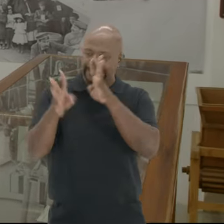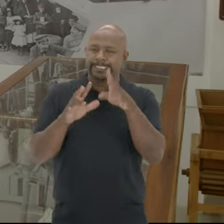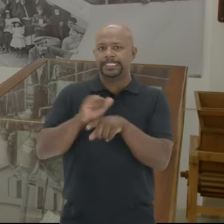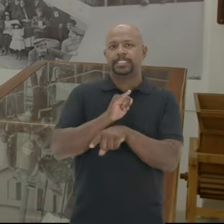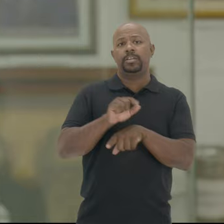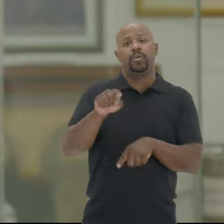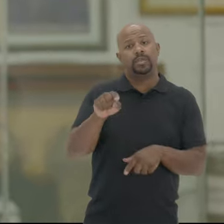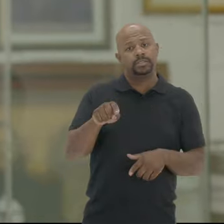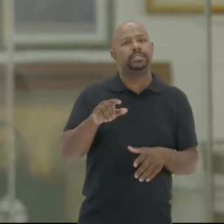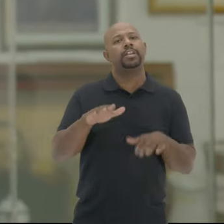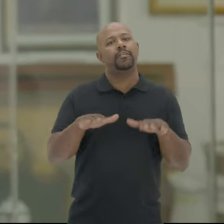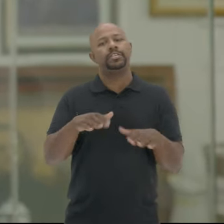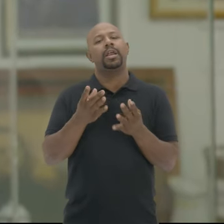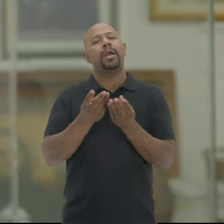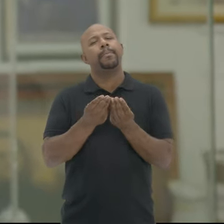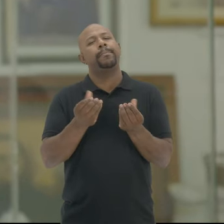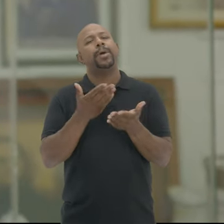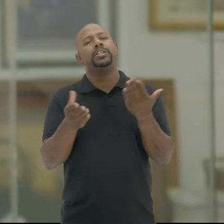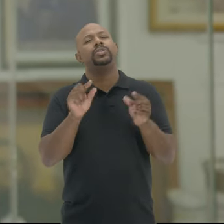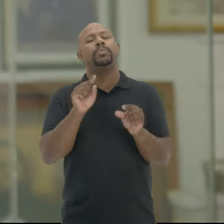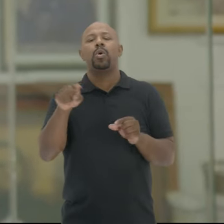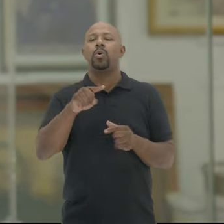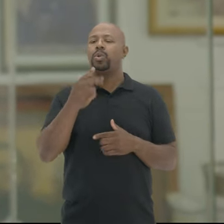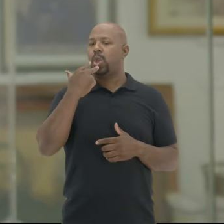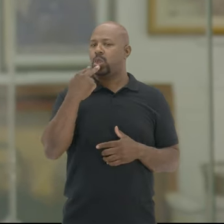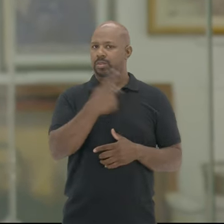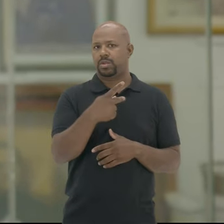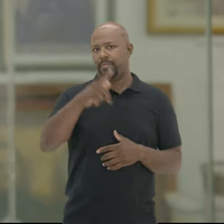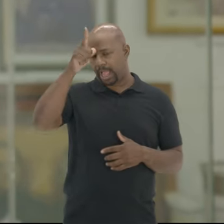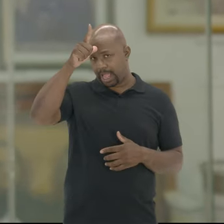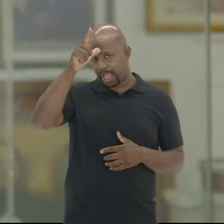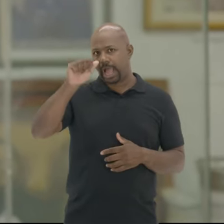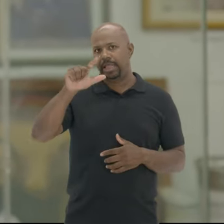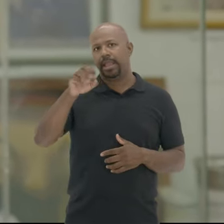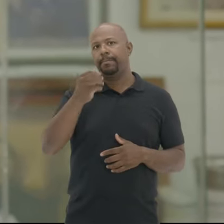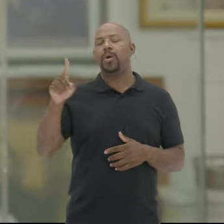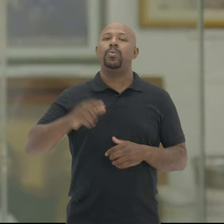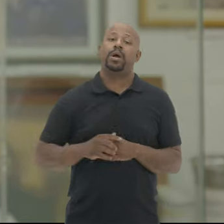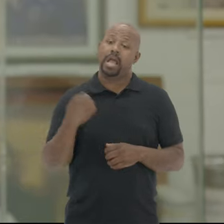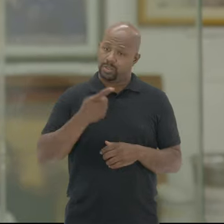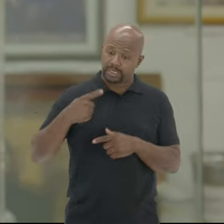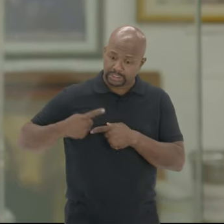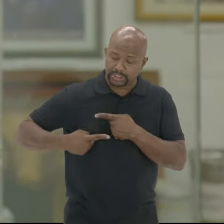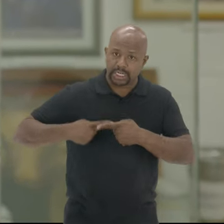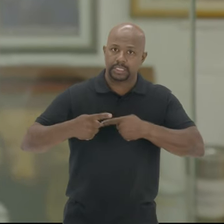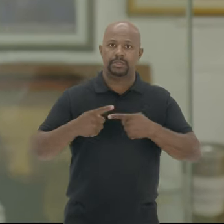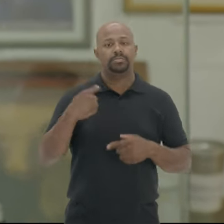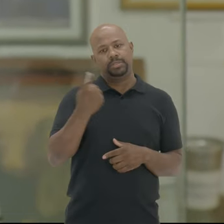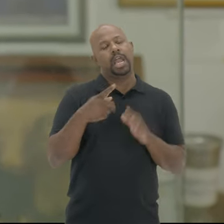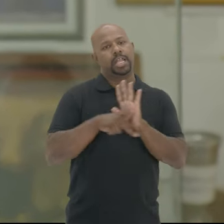forma Com isso talvez você tenha perdido até muito do idioma Alemão A nossa geração